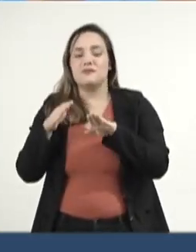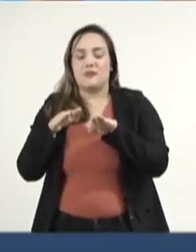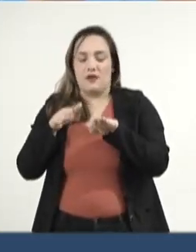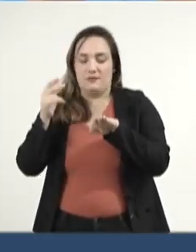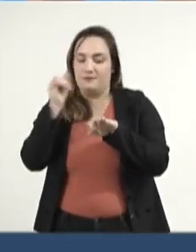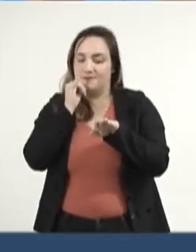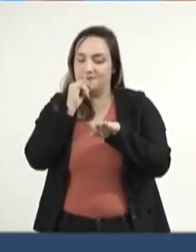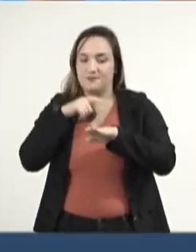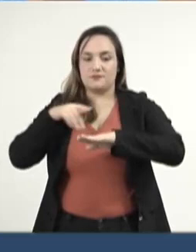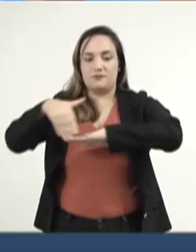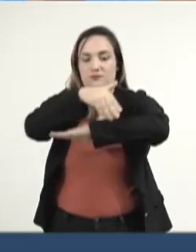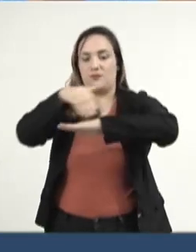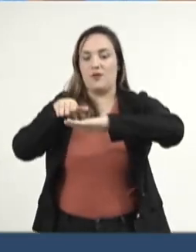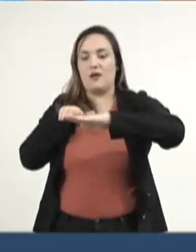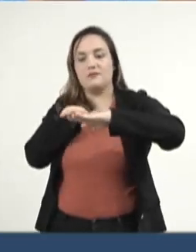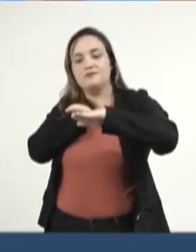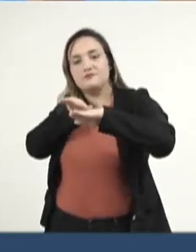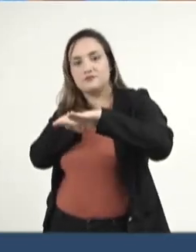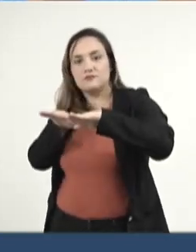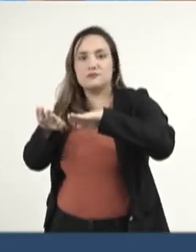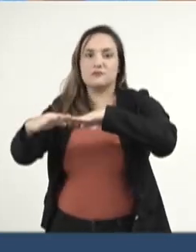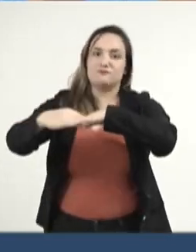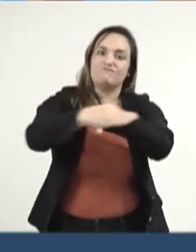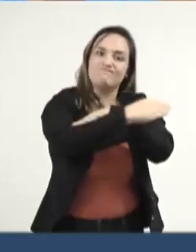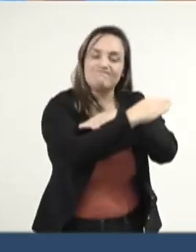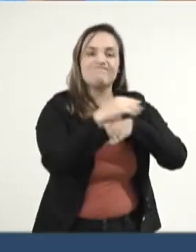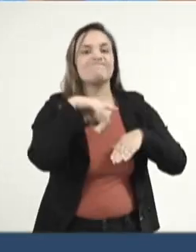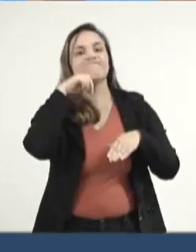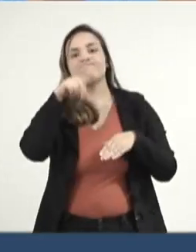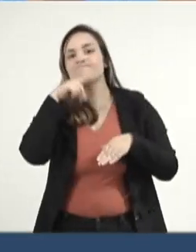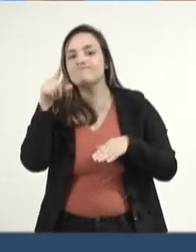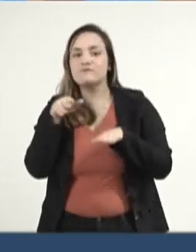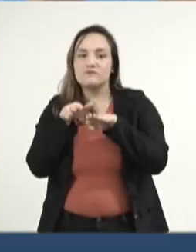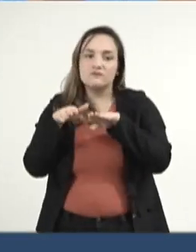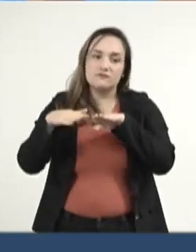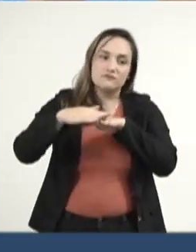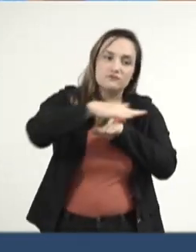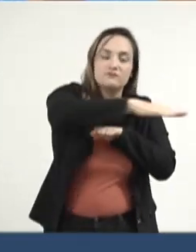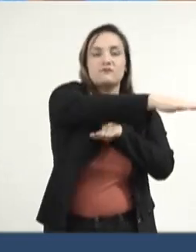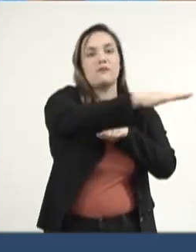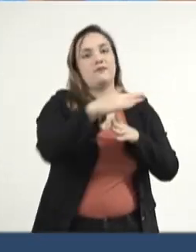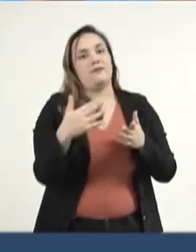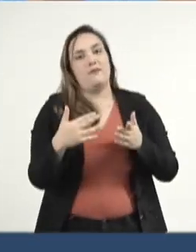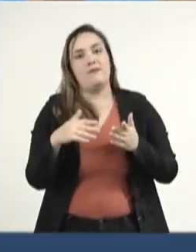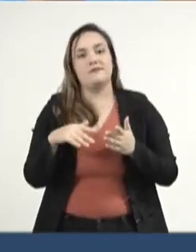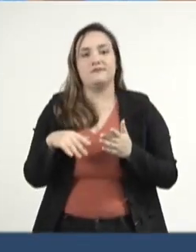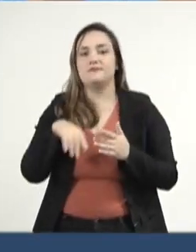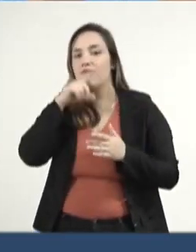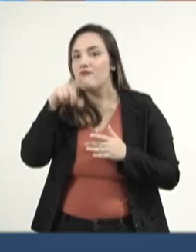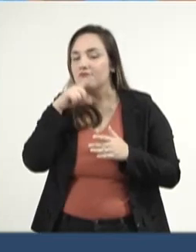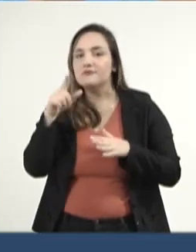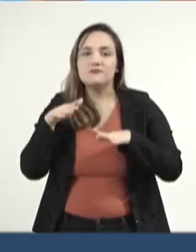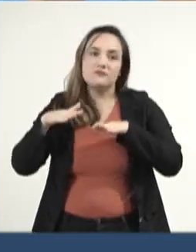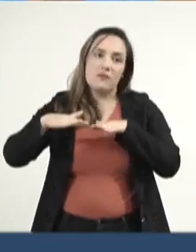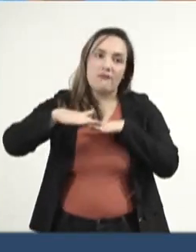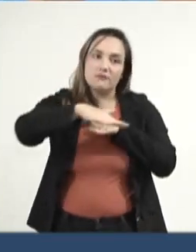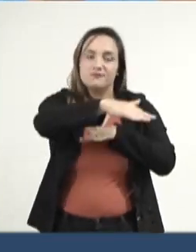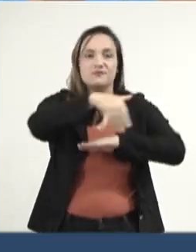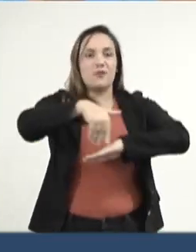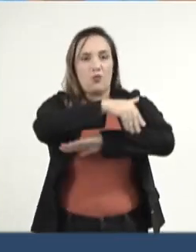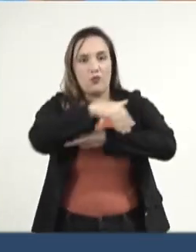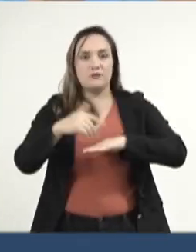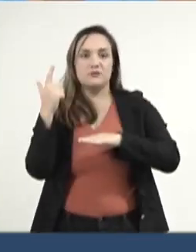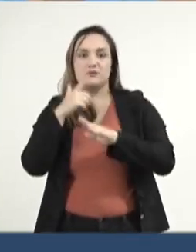propriedades rurais, devido à falta de estrutura adequada para realizar o contorno e adentrar na estrada que